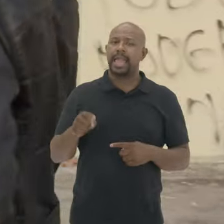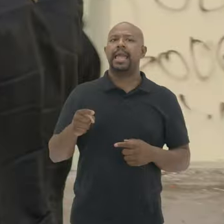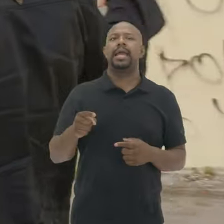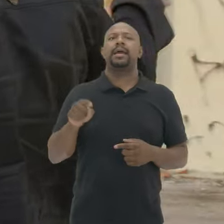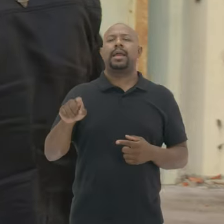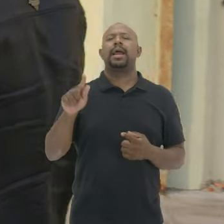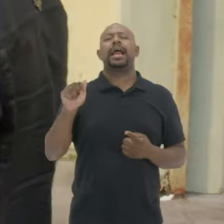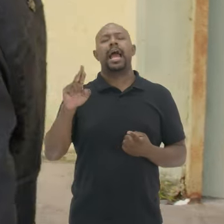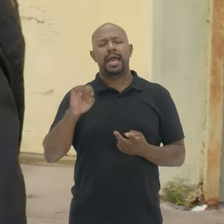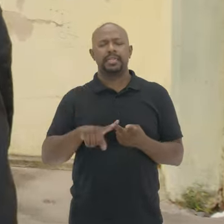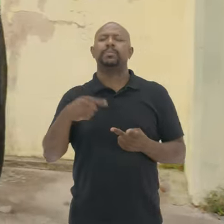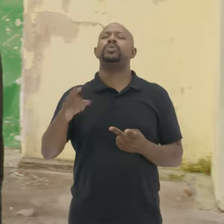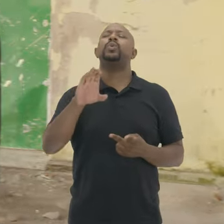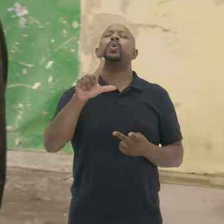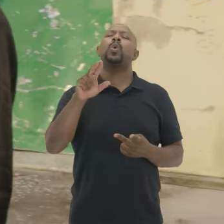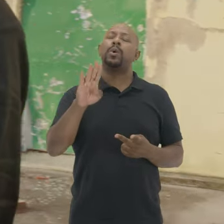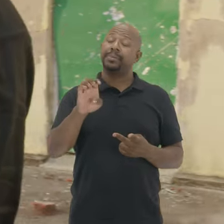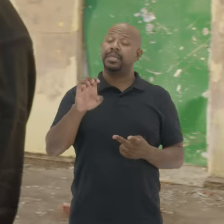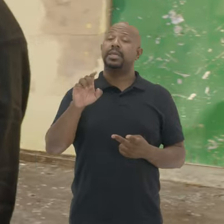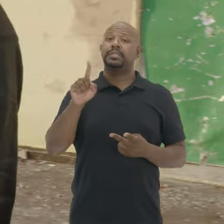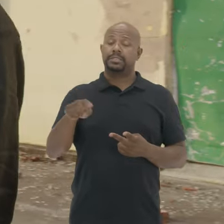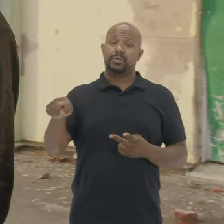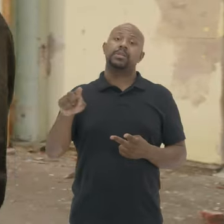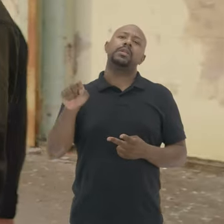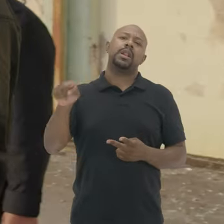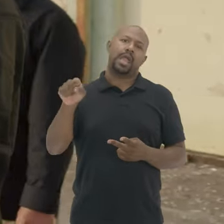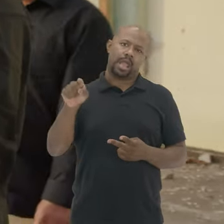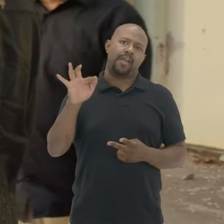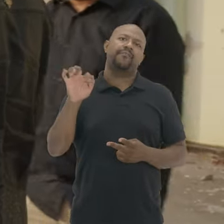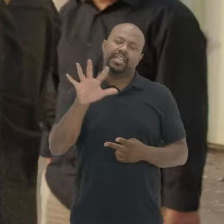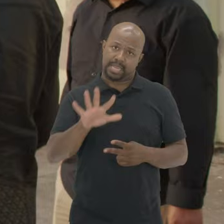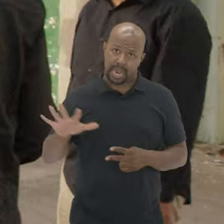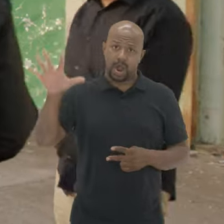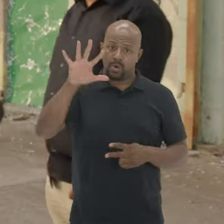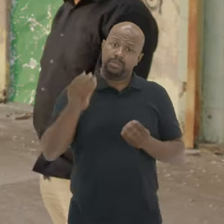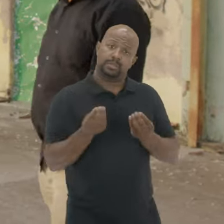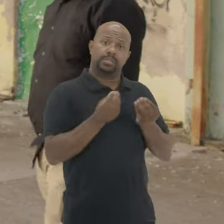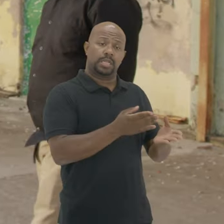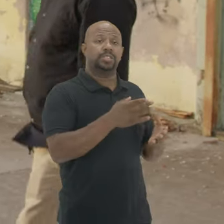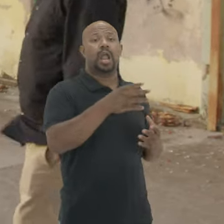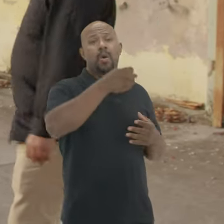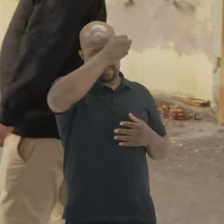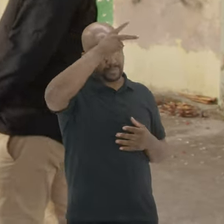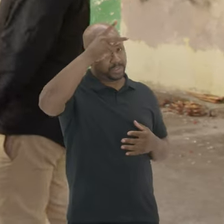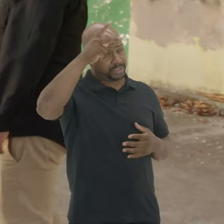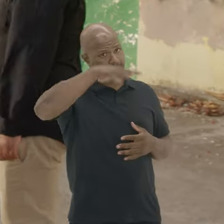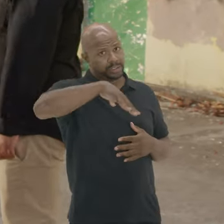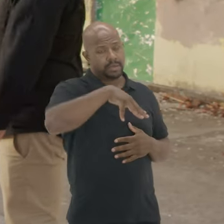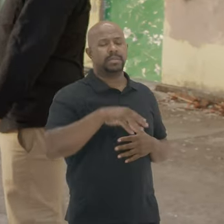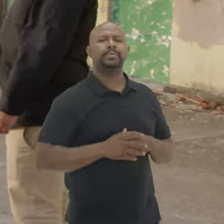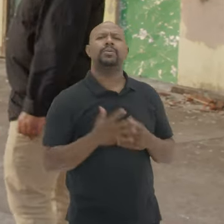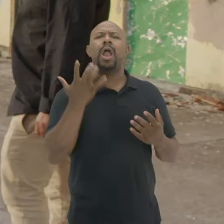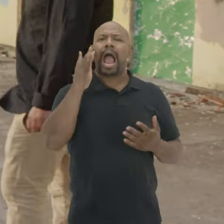Principalmente aqui A Gare Depois o clube Elas são Da união Cedida ao município Então Na